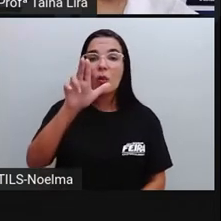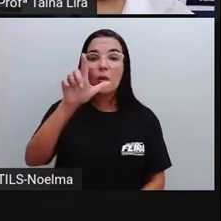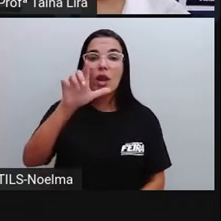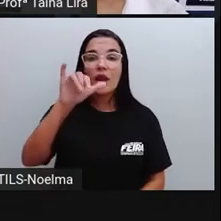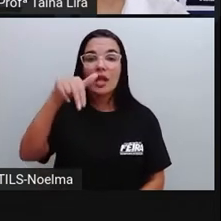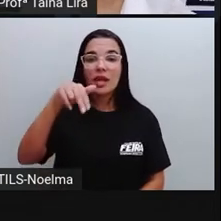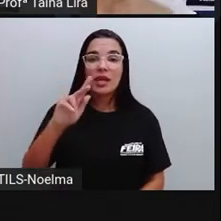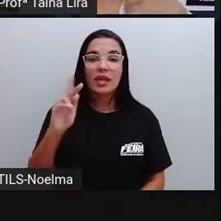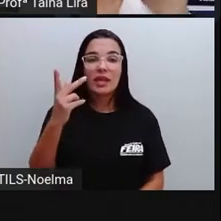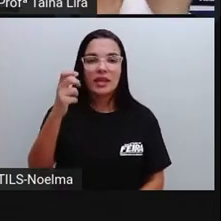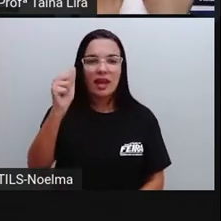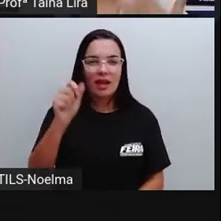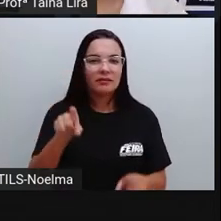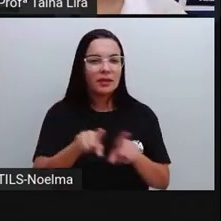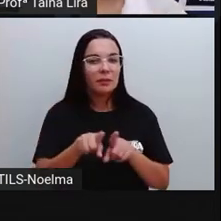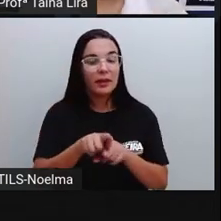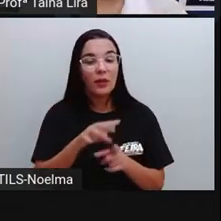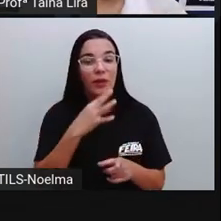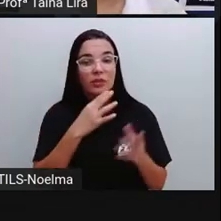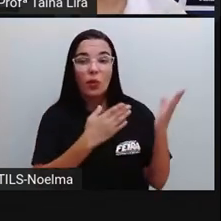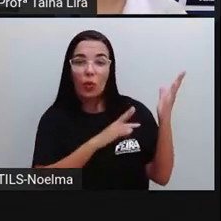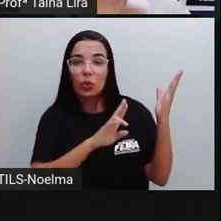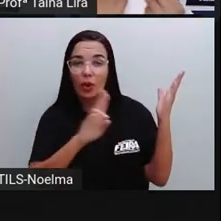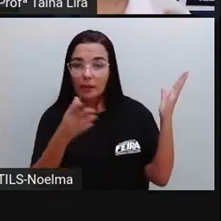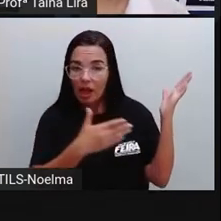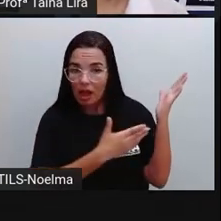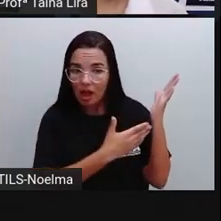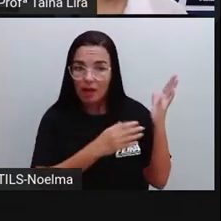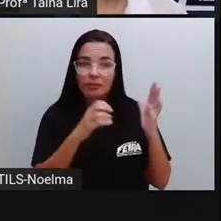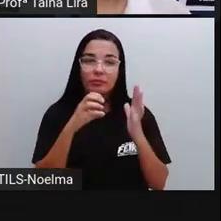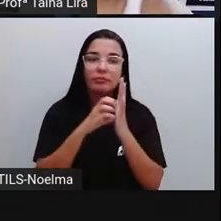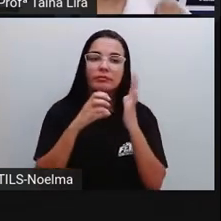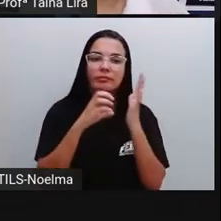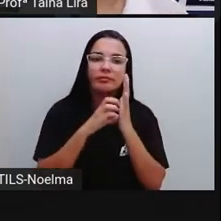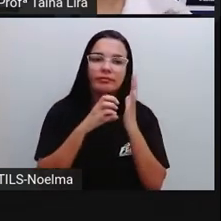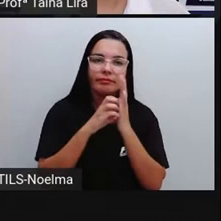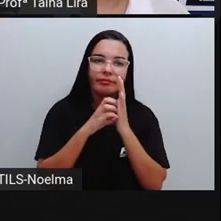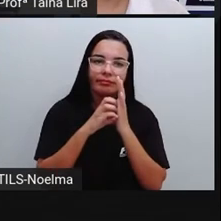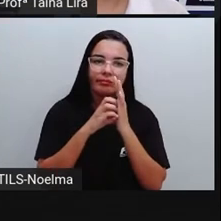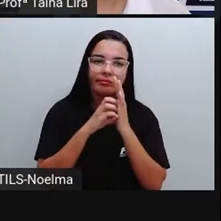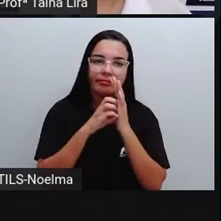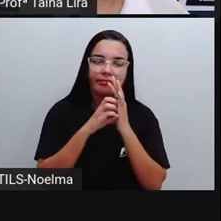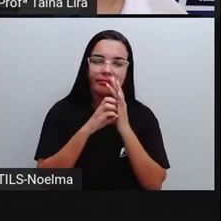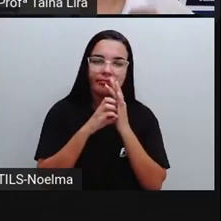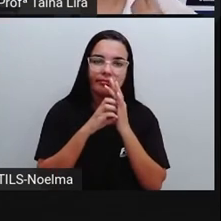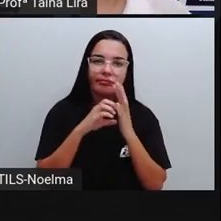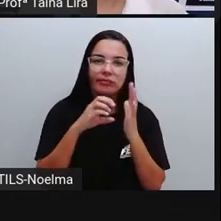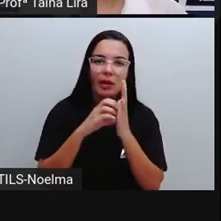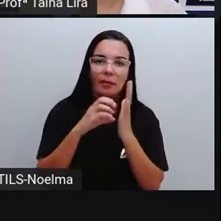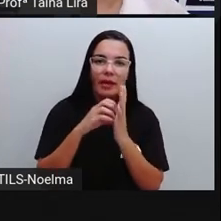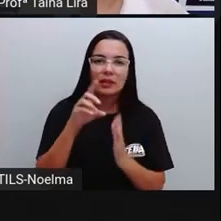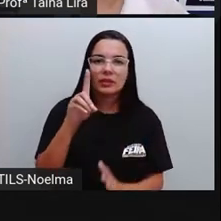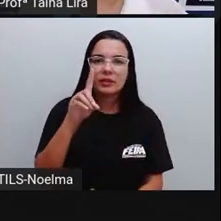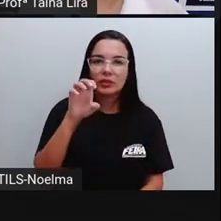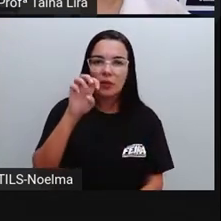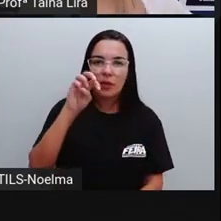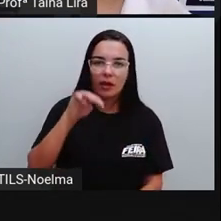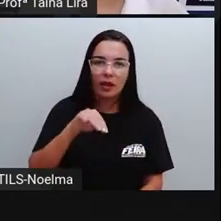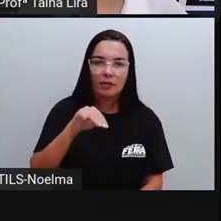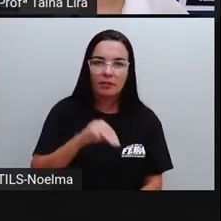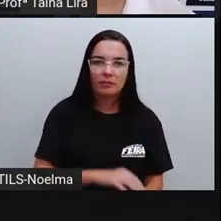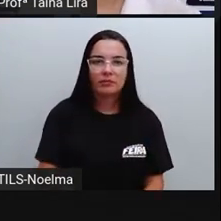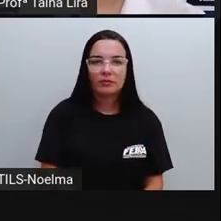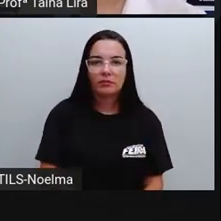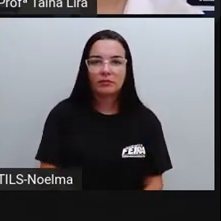Lulinha, então, ele é conhecido como Lulinha, mas o nome dele, ó, Luiz Augusto de Jesus, do Partido